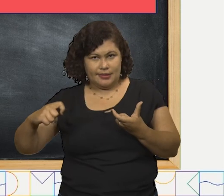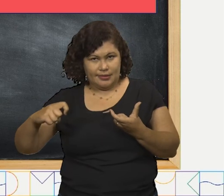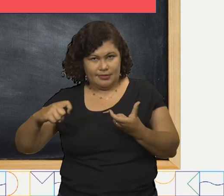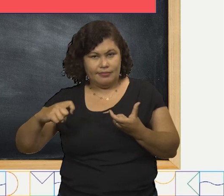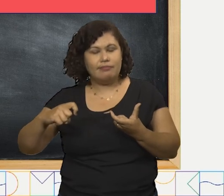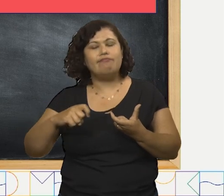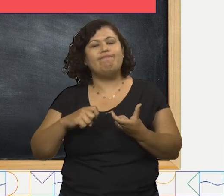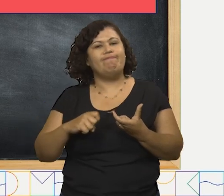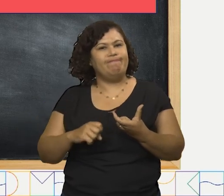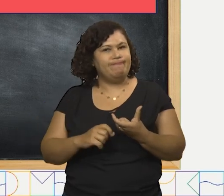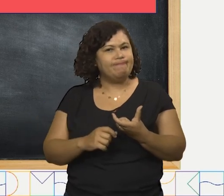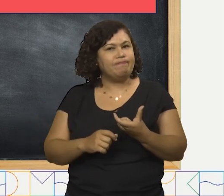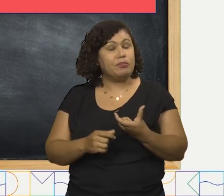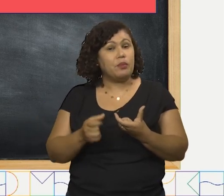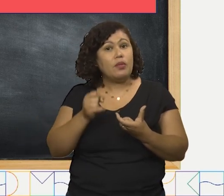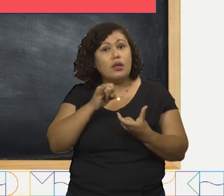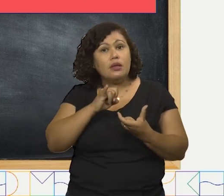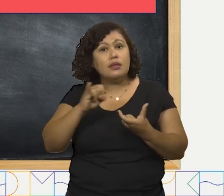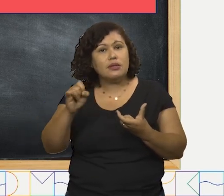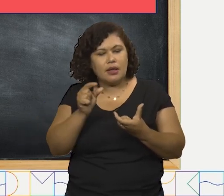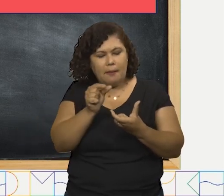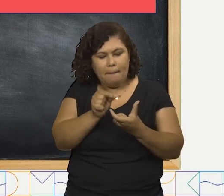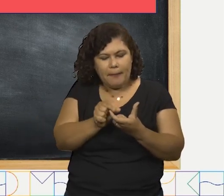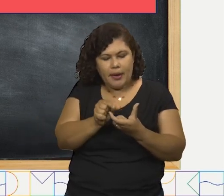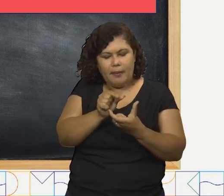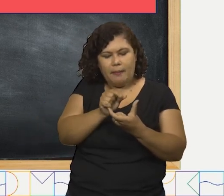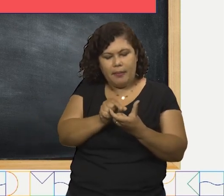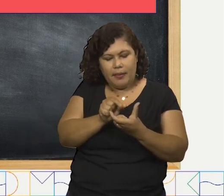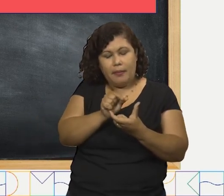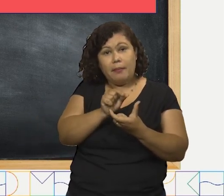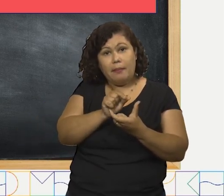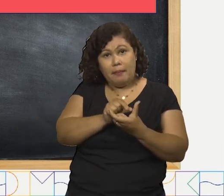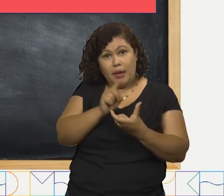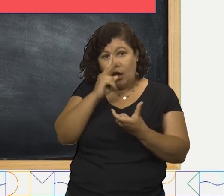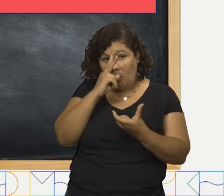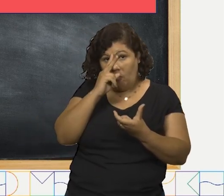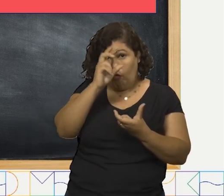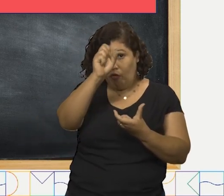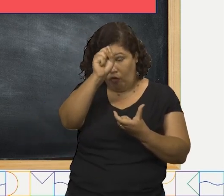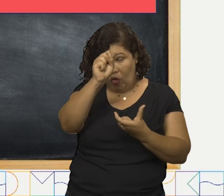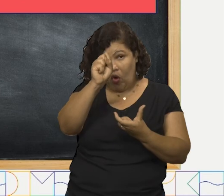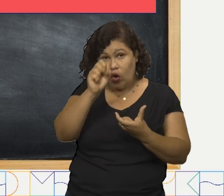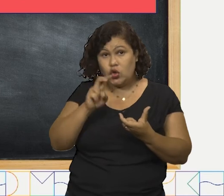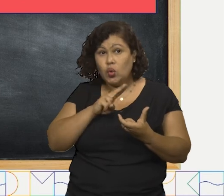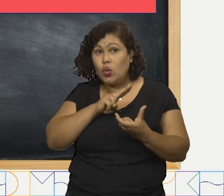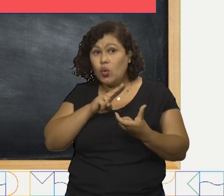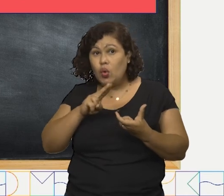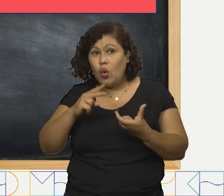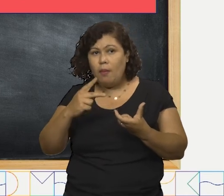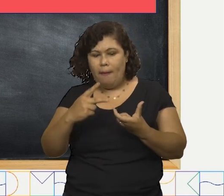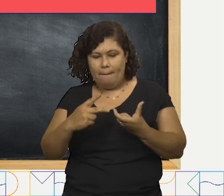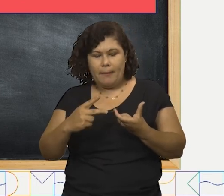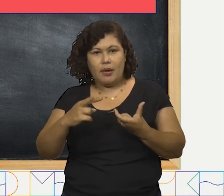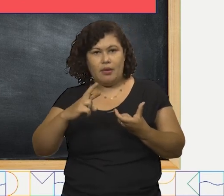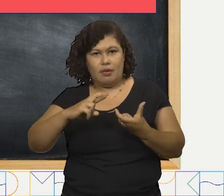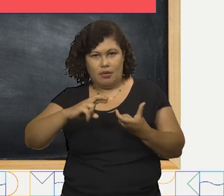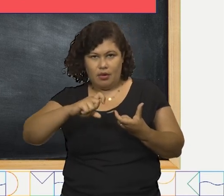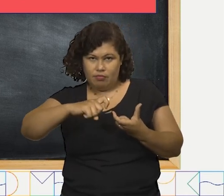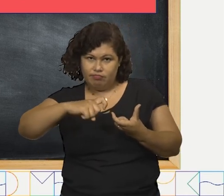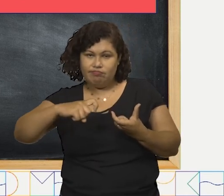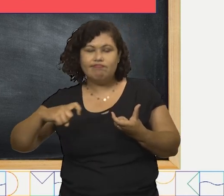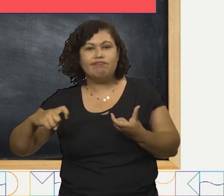de paroxítonas. E as que possuem esse som forte na antepenúltima sílaba